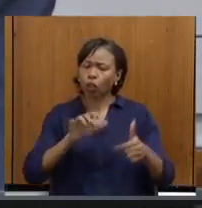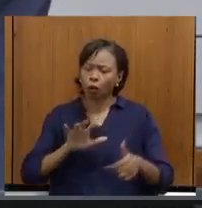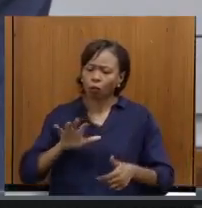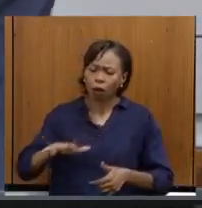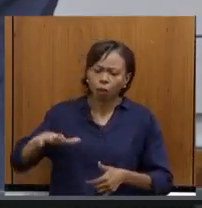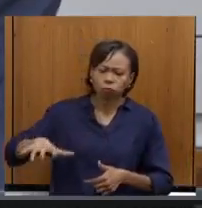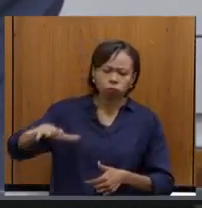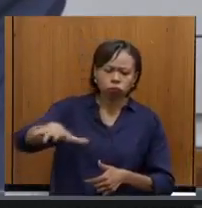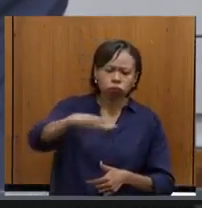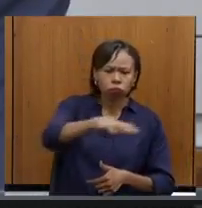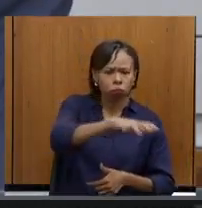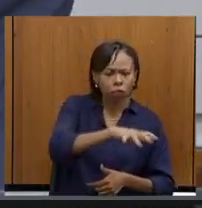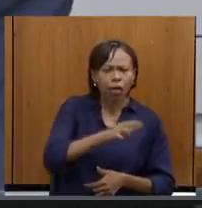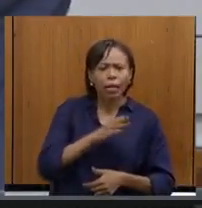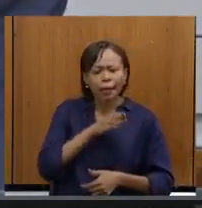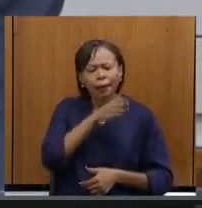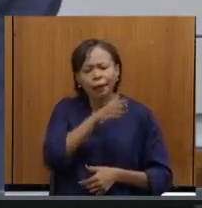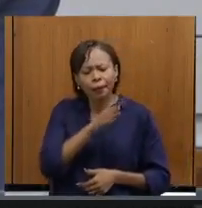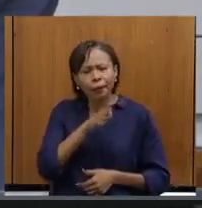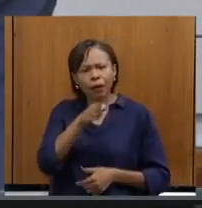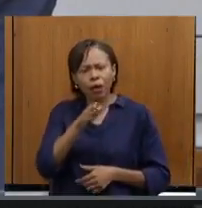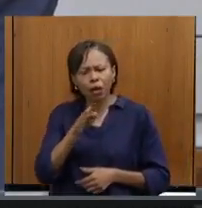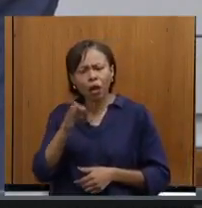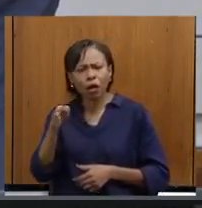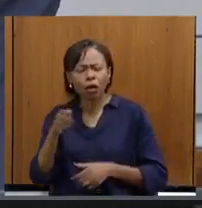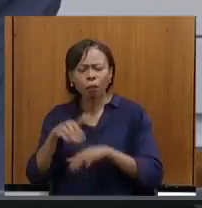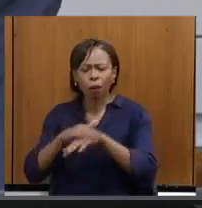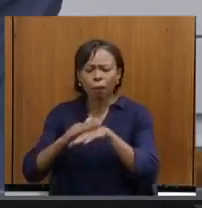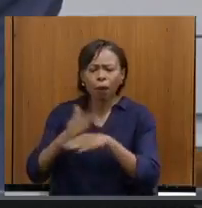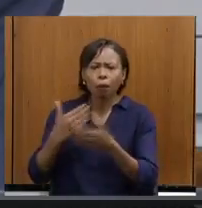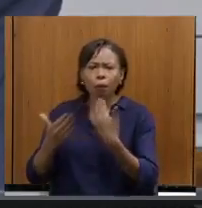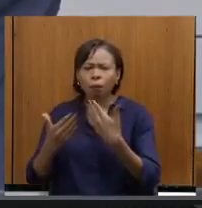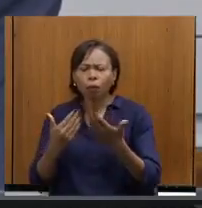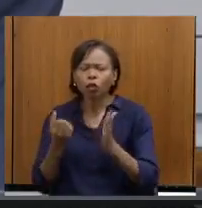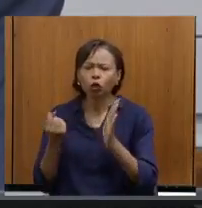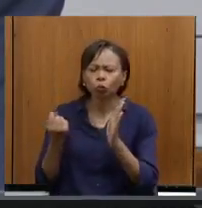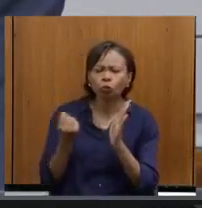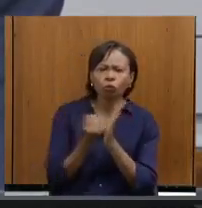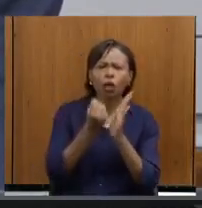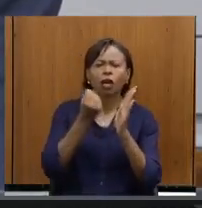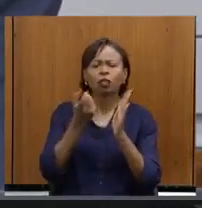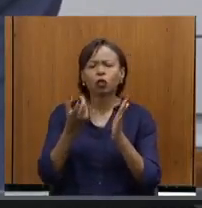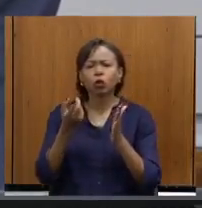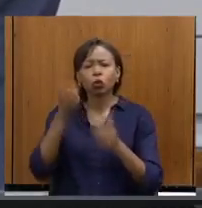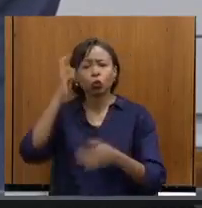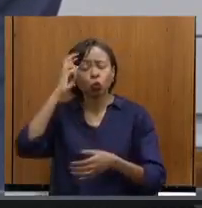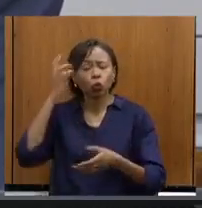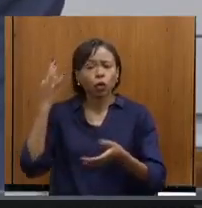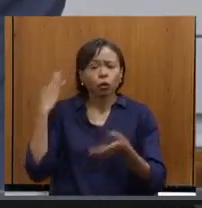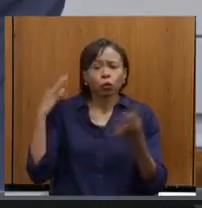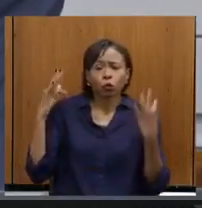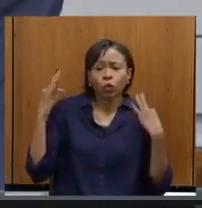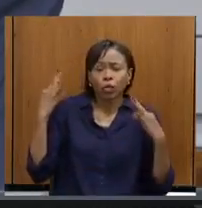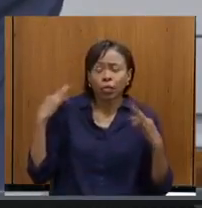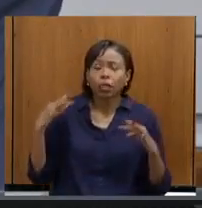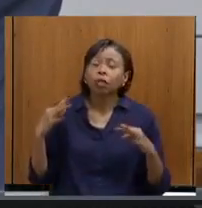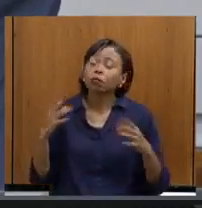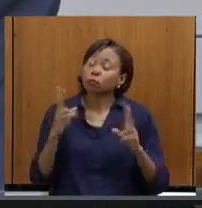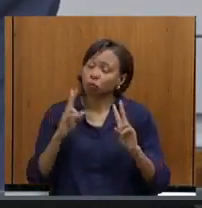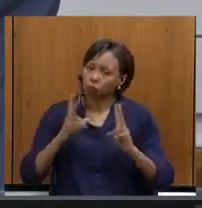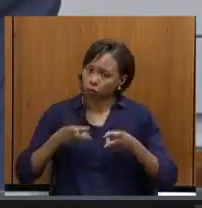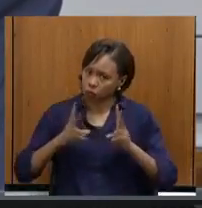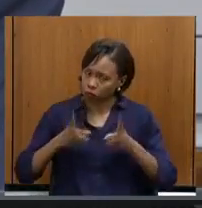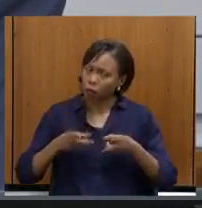indo lá para discutir a questão de patrimônio, enfim, da cultura e do turismo, a gente pode estar sempre